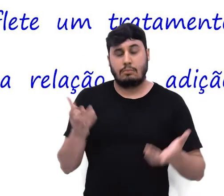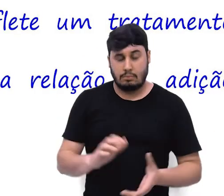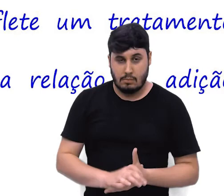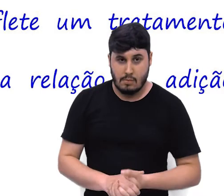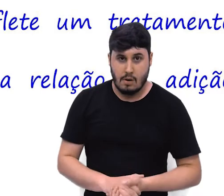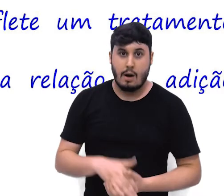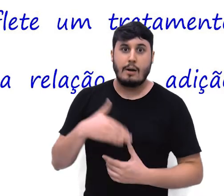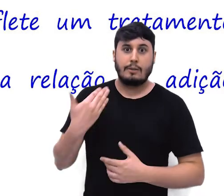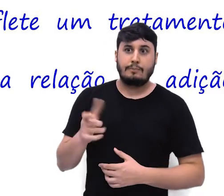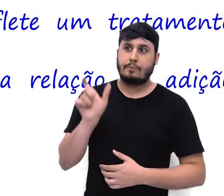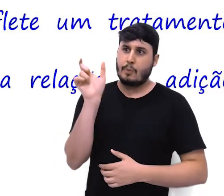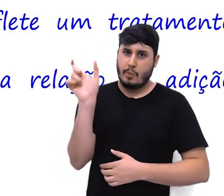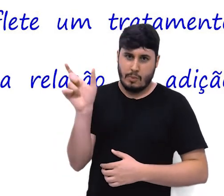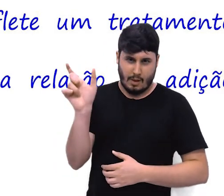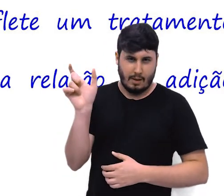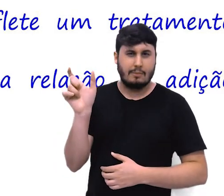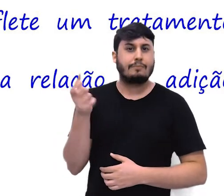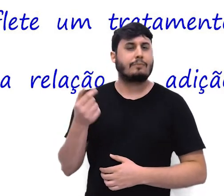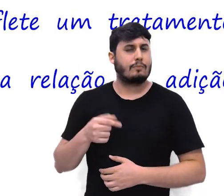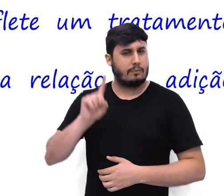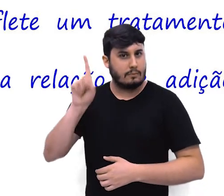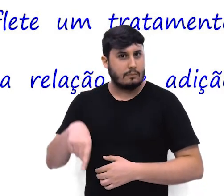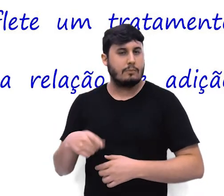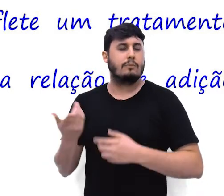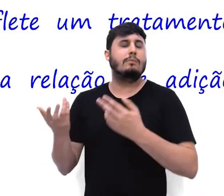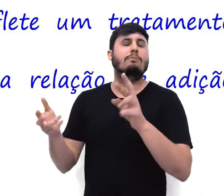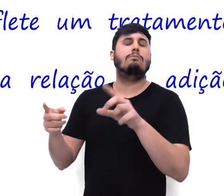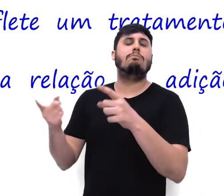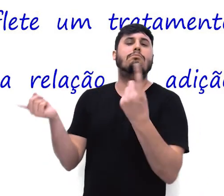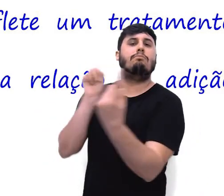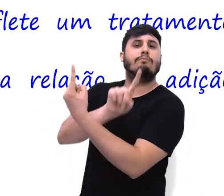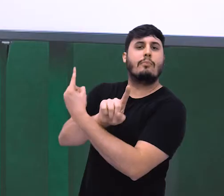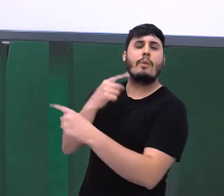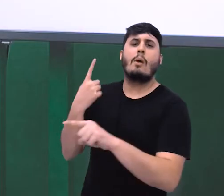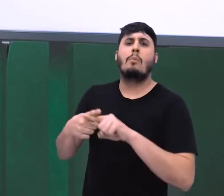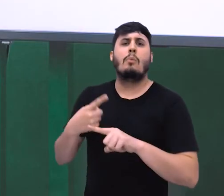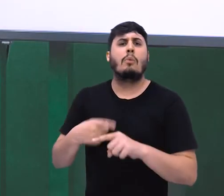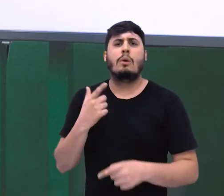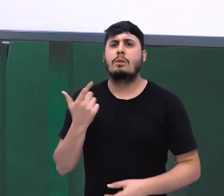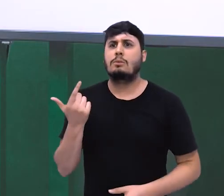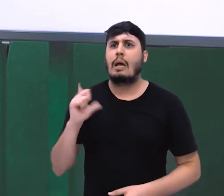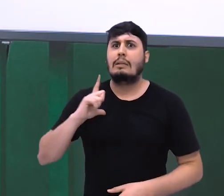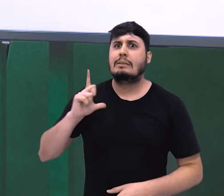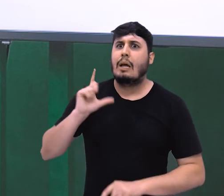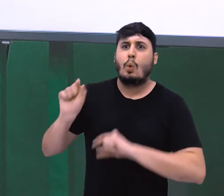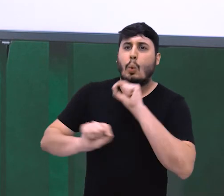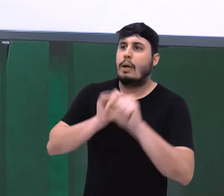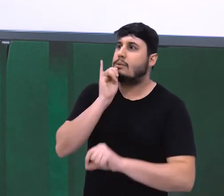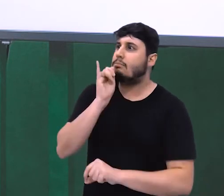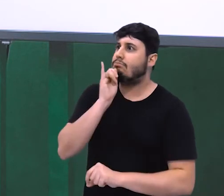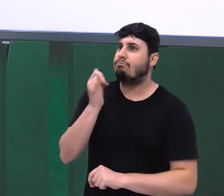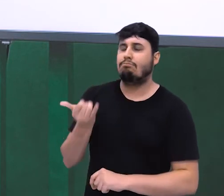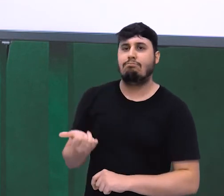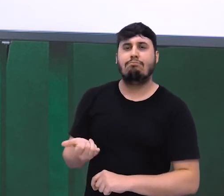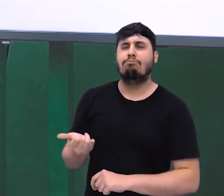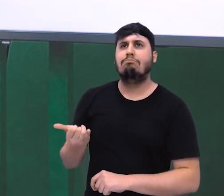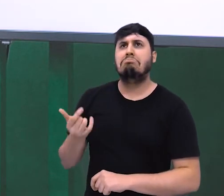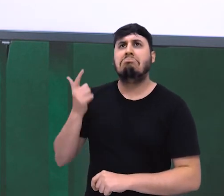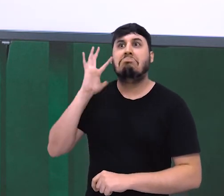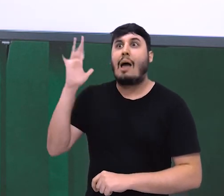adversativa que orienta a quebra de expectativa ao final. Vamos voltar lá no texto.